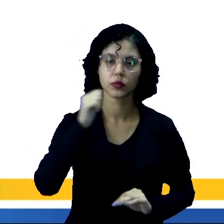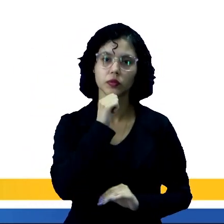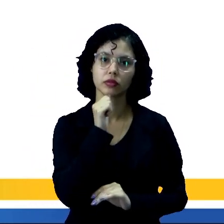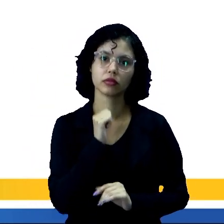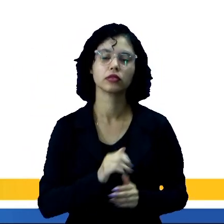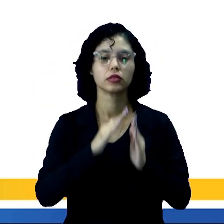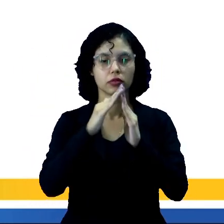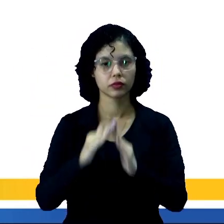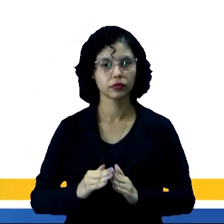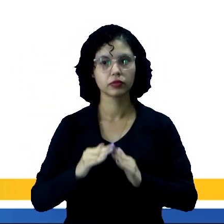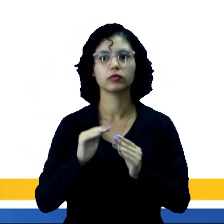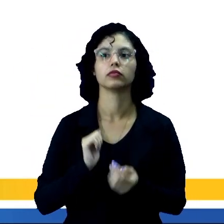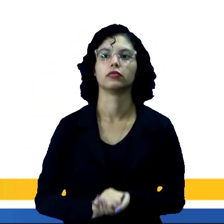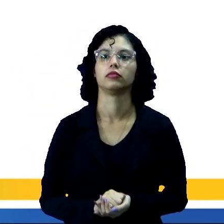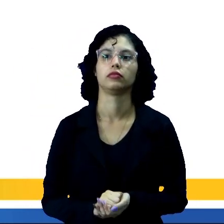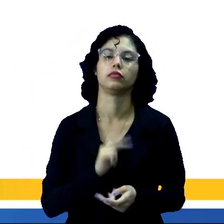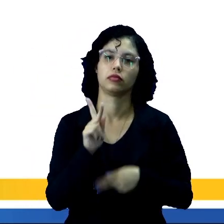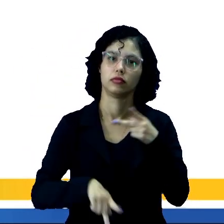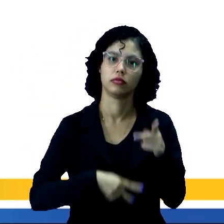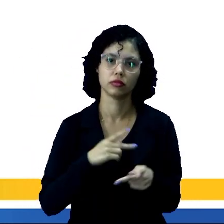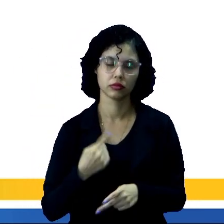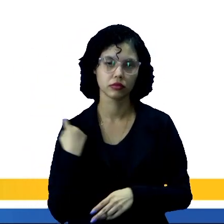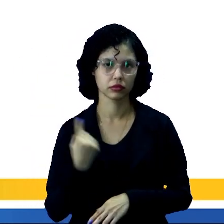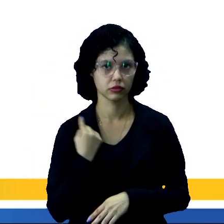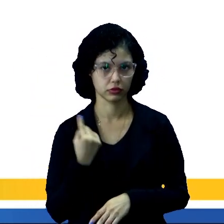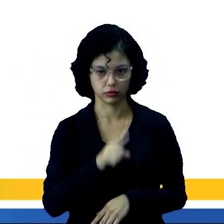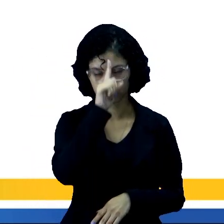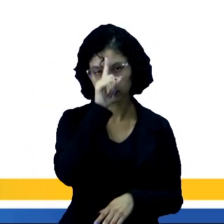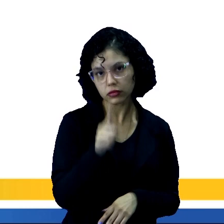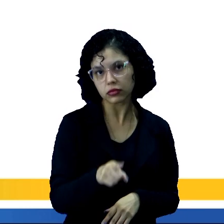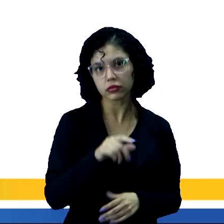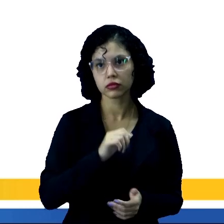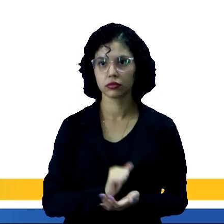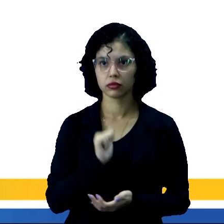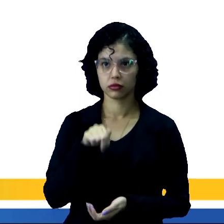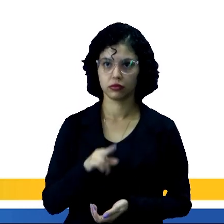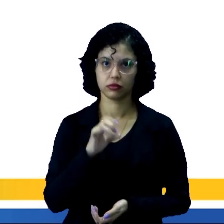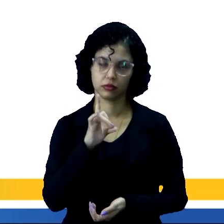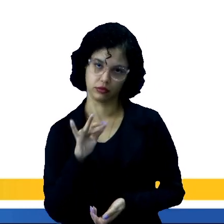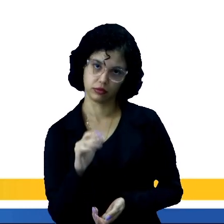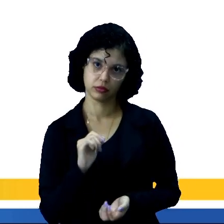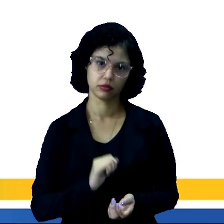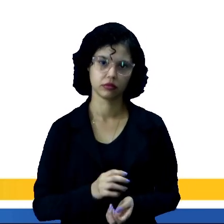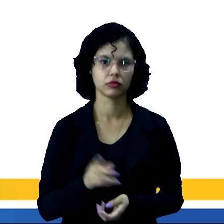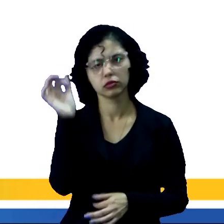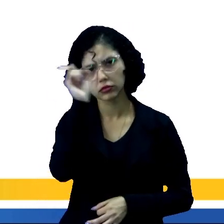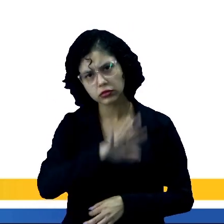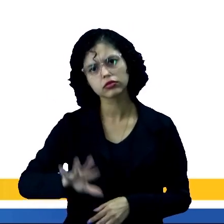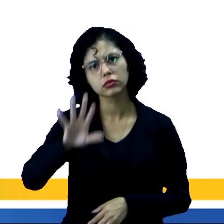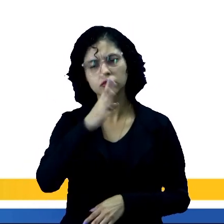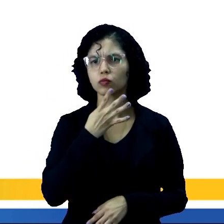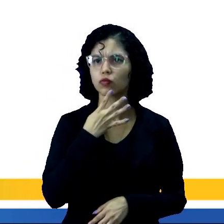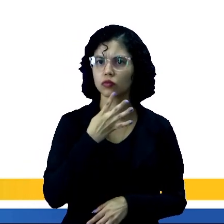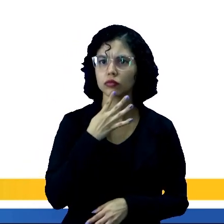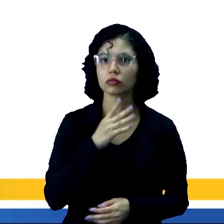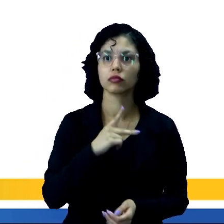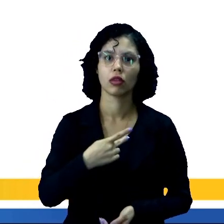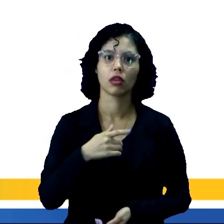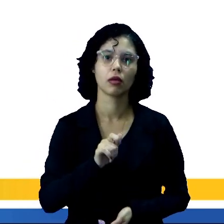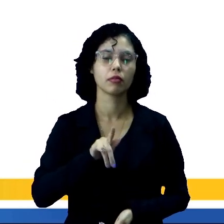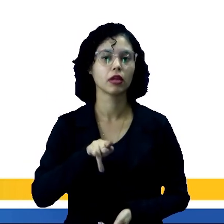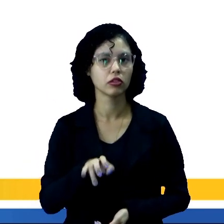habitavam povoações isoladas sob a liderança de um ancião, geralmente é o que nós conhecemos como o pajé.